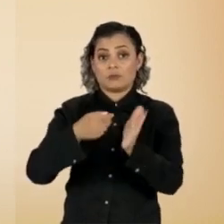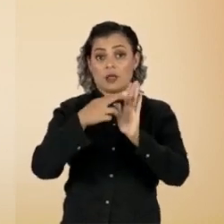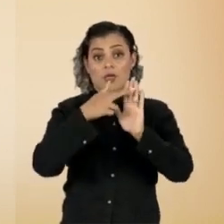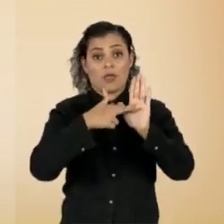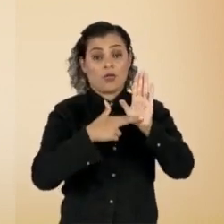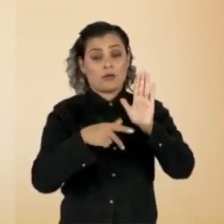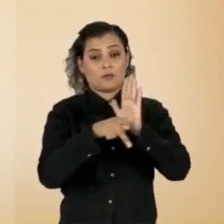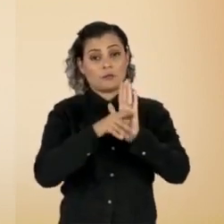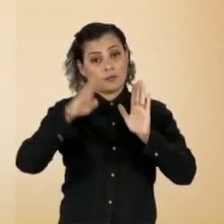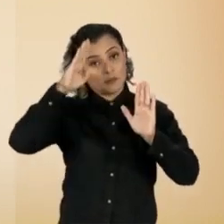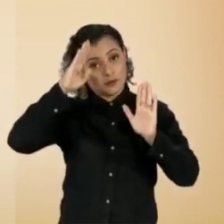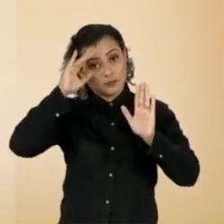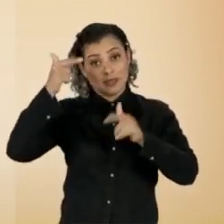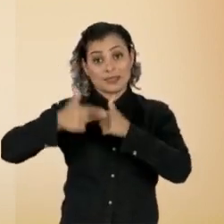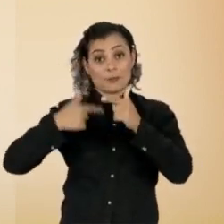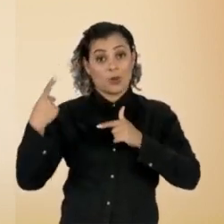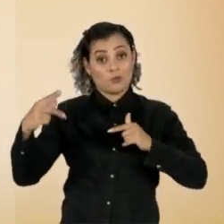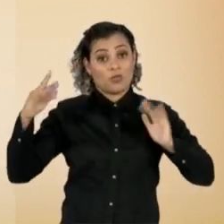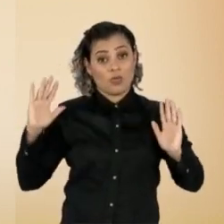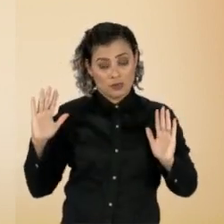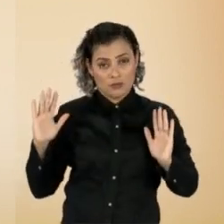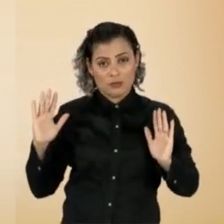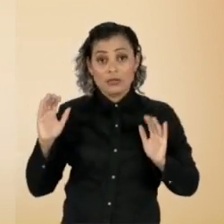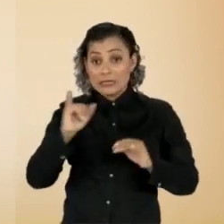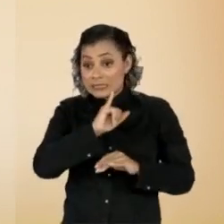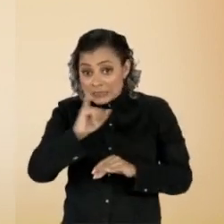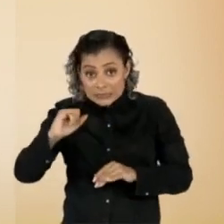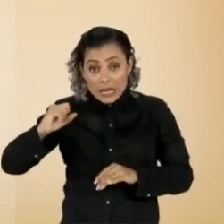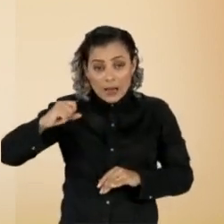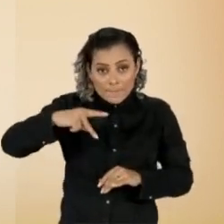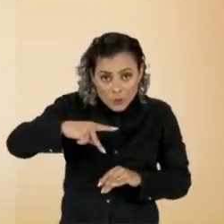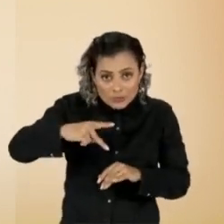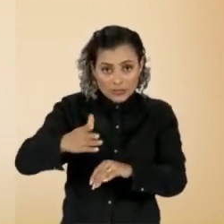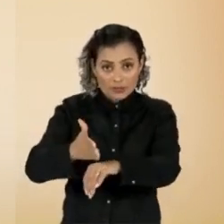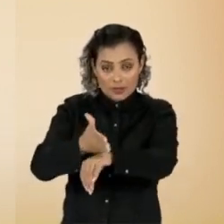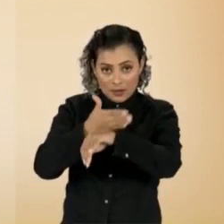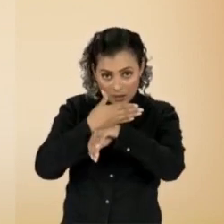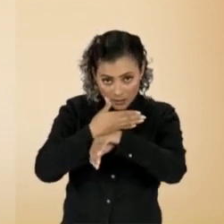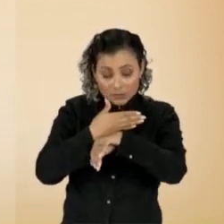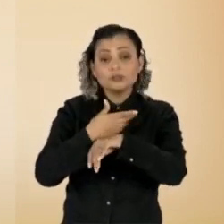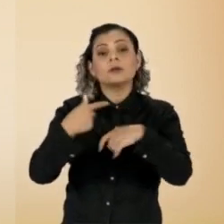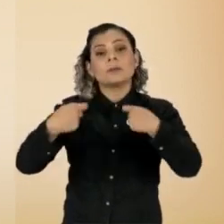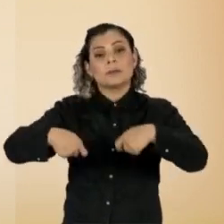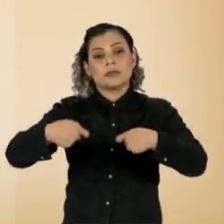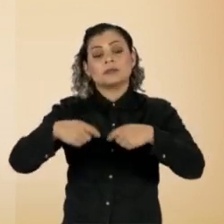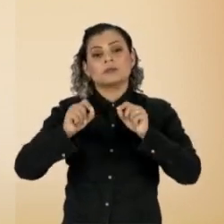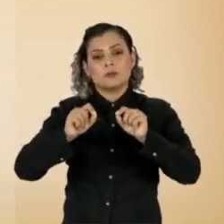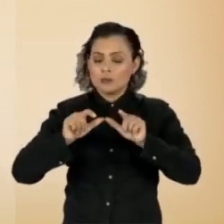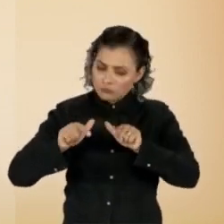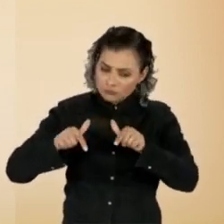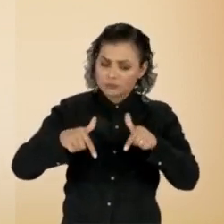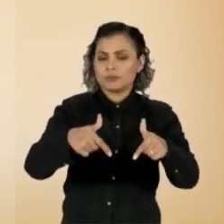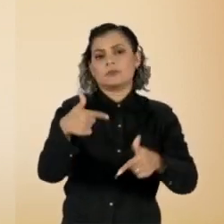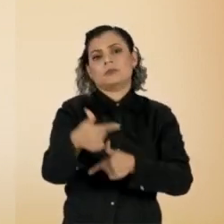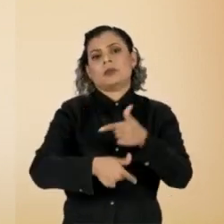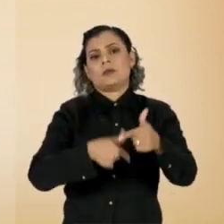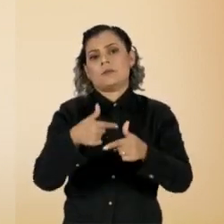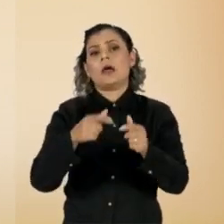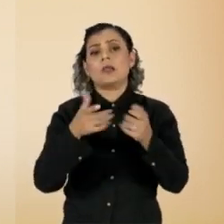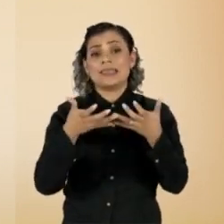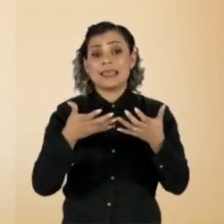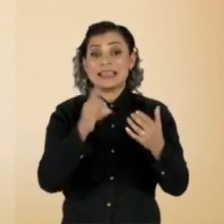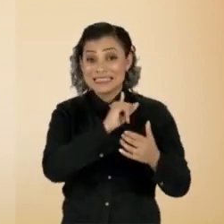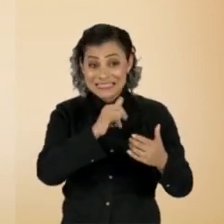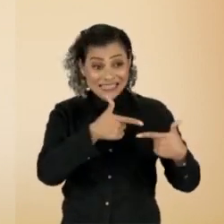militar e estrutura de carreira. O reservista deve estar apto fisicamente e em condições para o combate e a manutenção da paz.